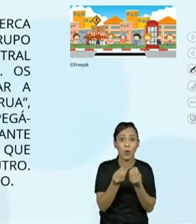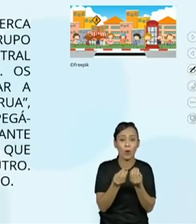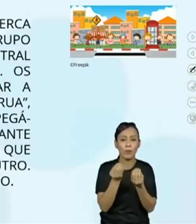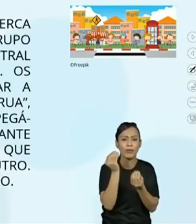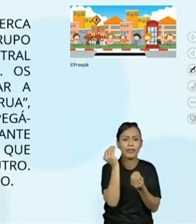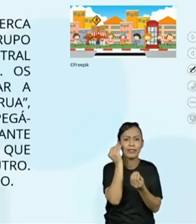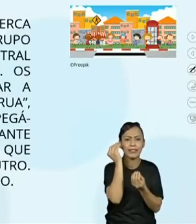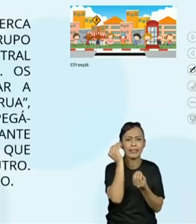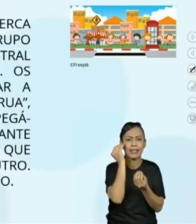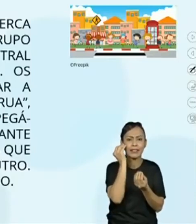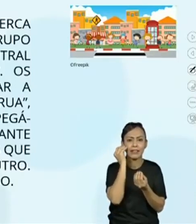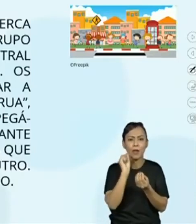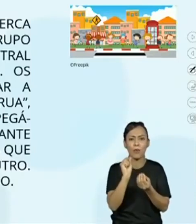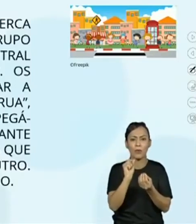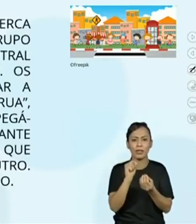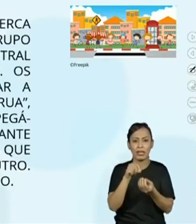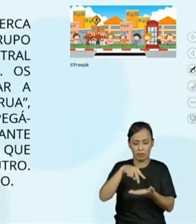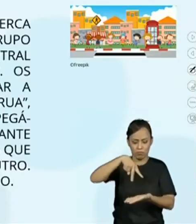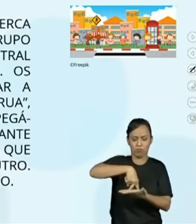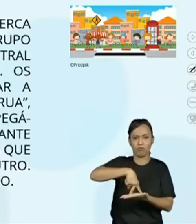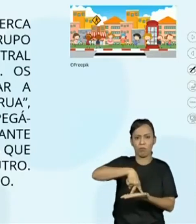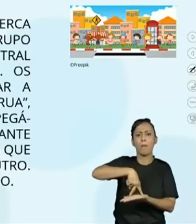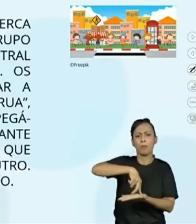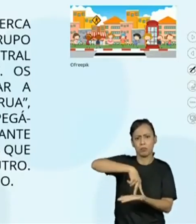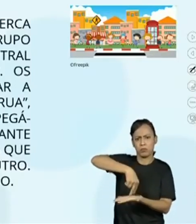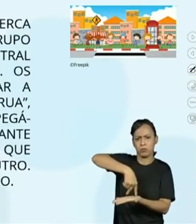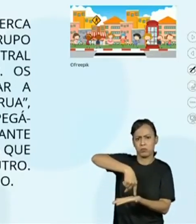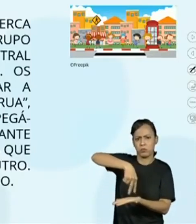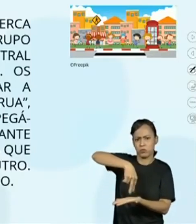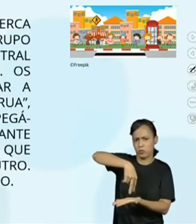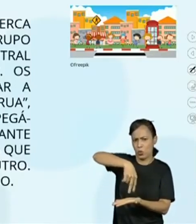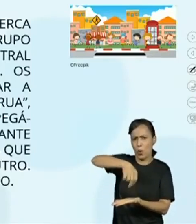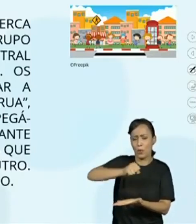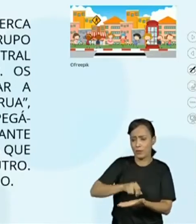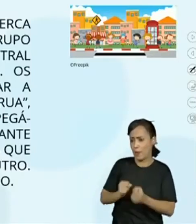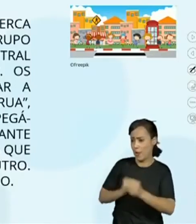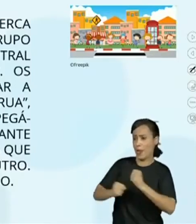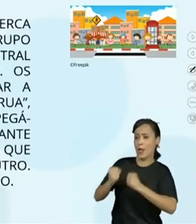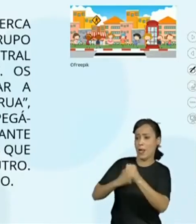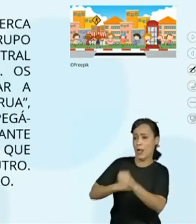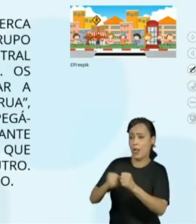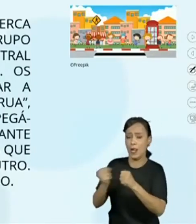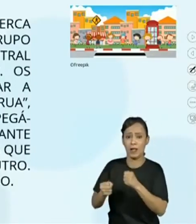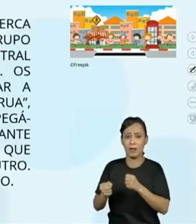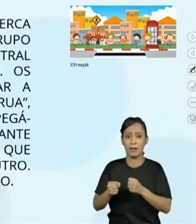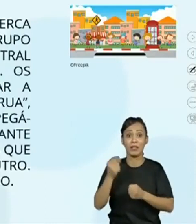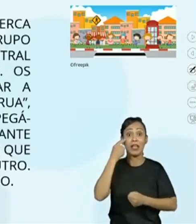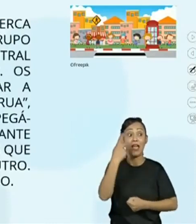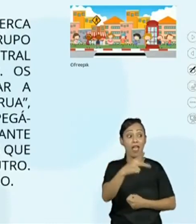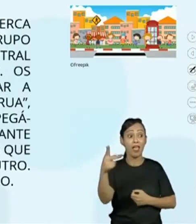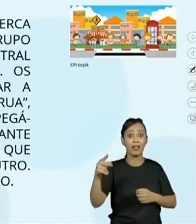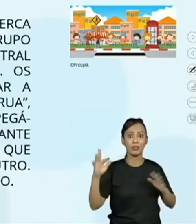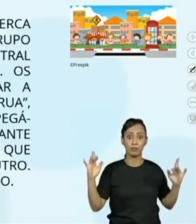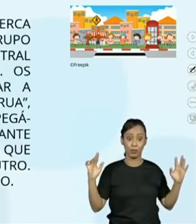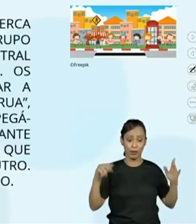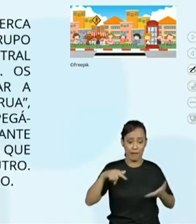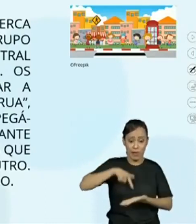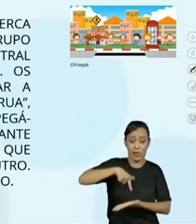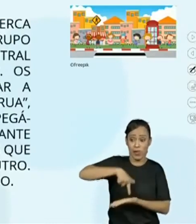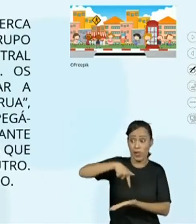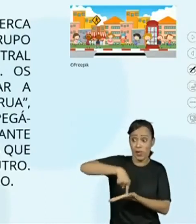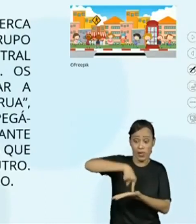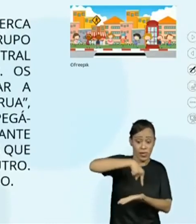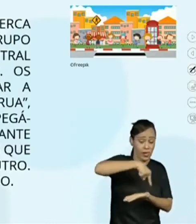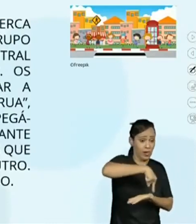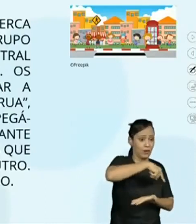as duas pernas, deve pegá-los. E se conseguir, esse participante